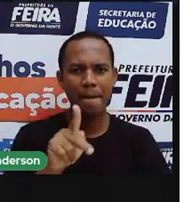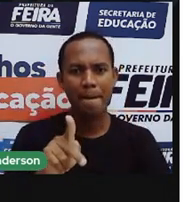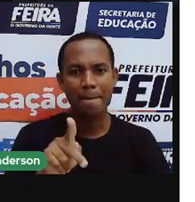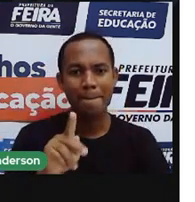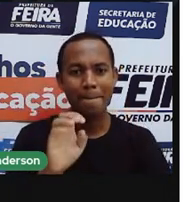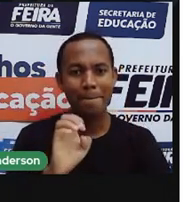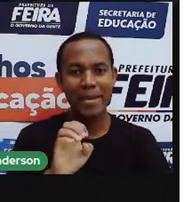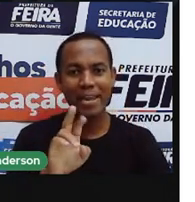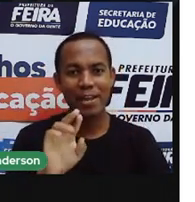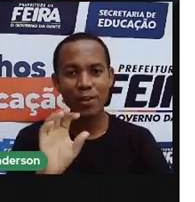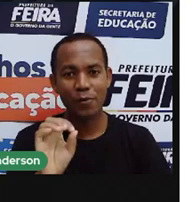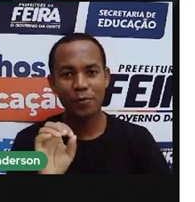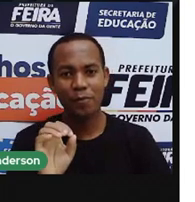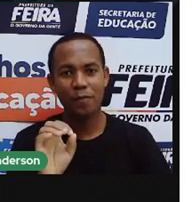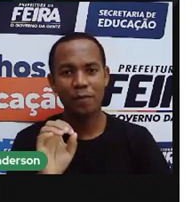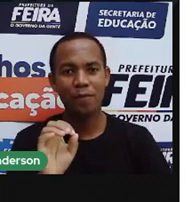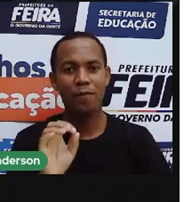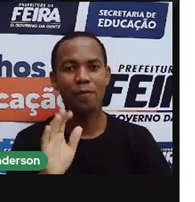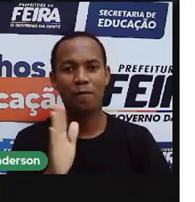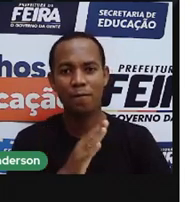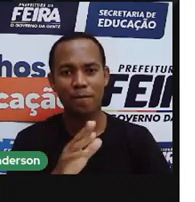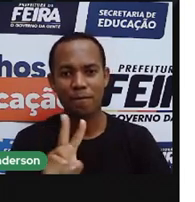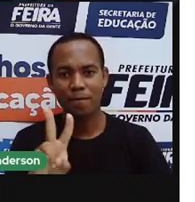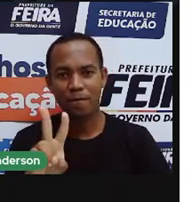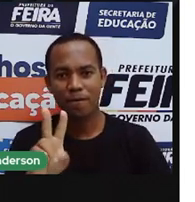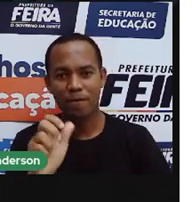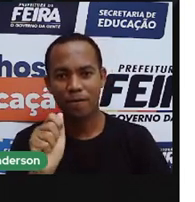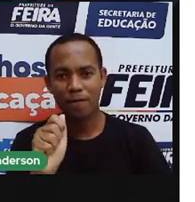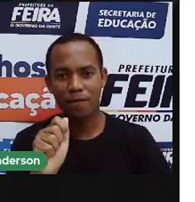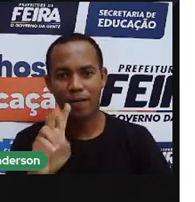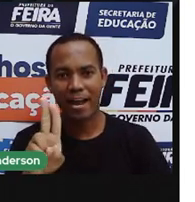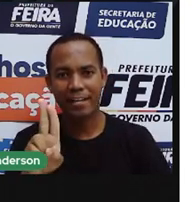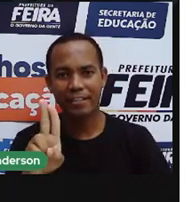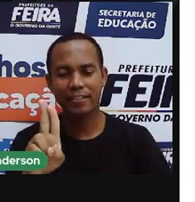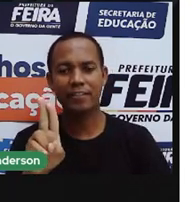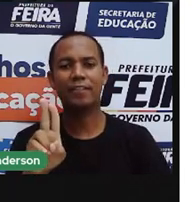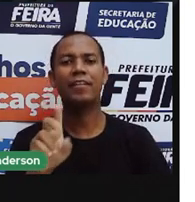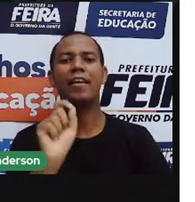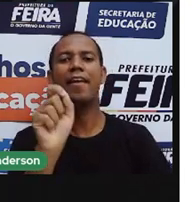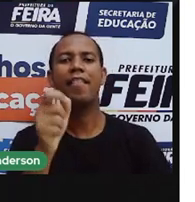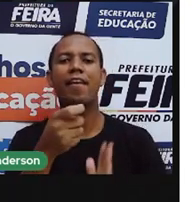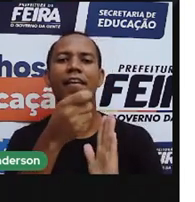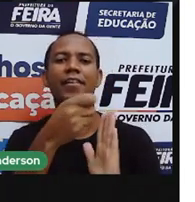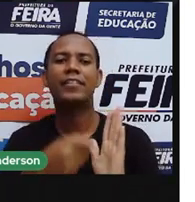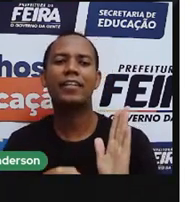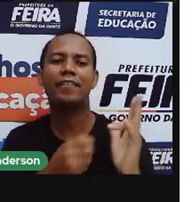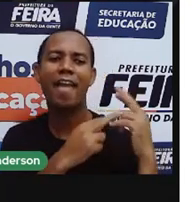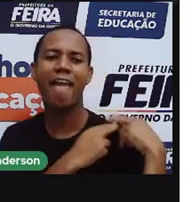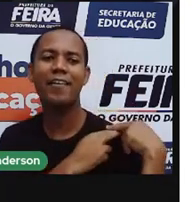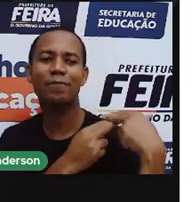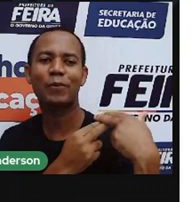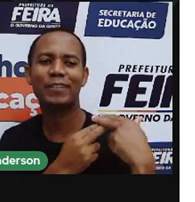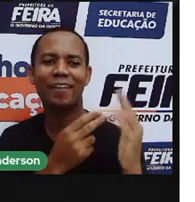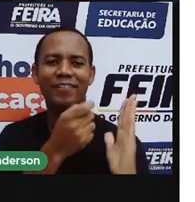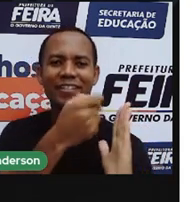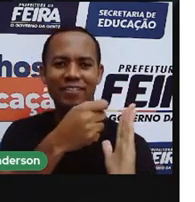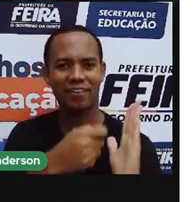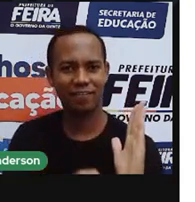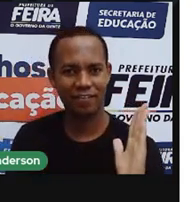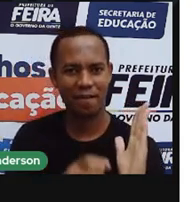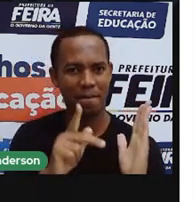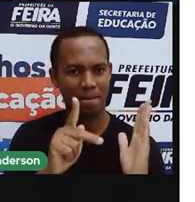aí para vocês. Bom, Péron Vaz de Caminha, que era o escrivão, a pessoa que era responsável por escrever,